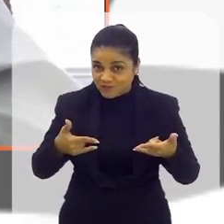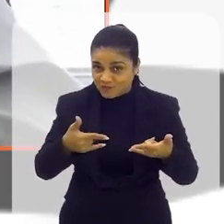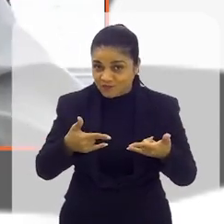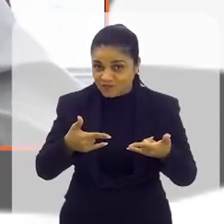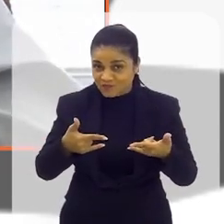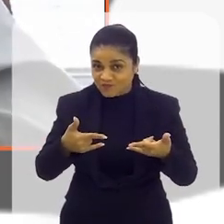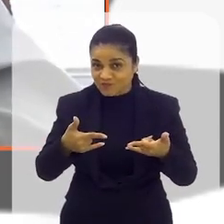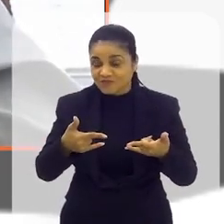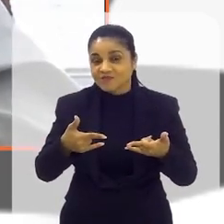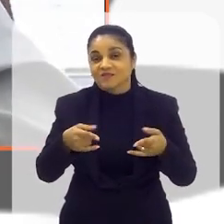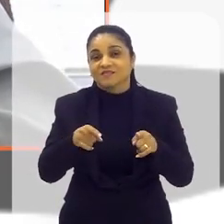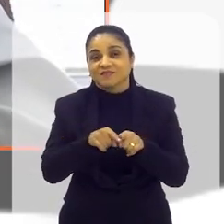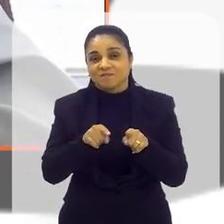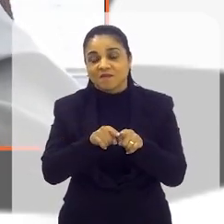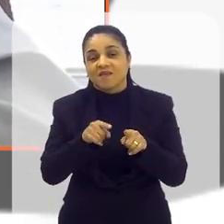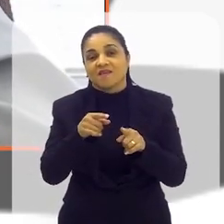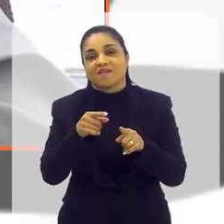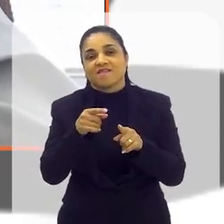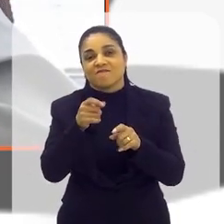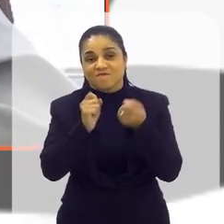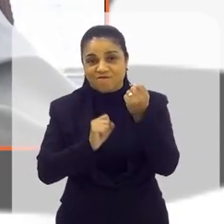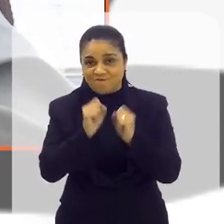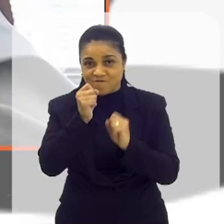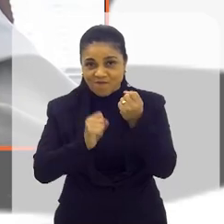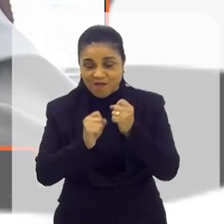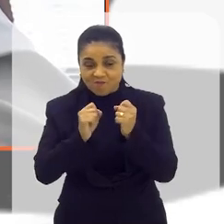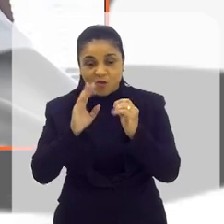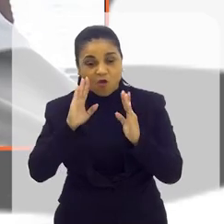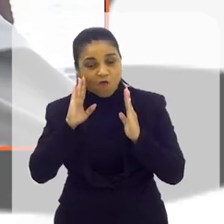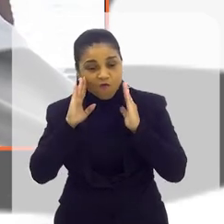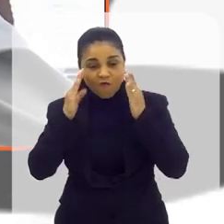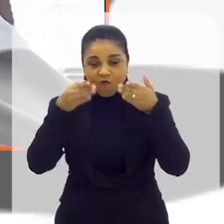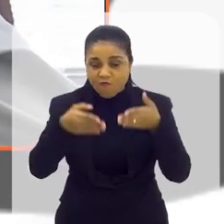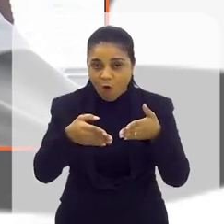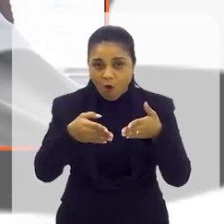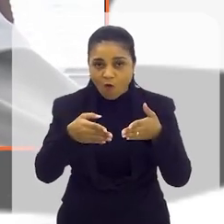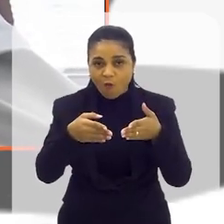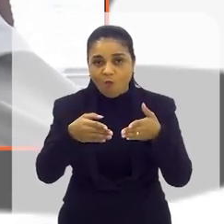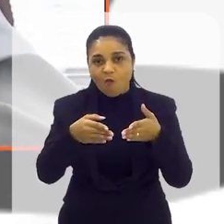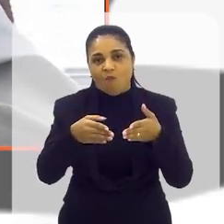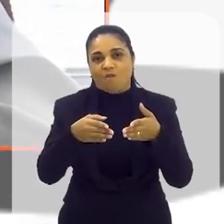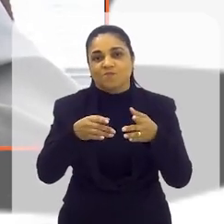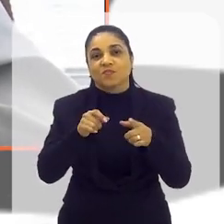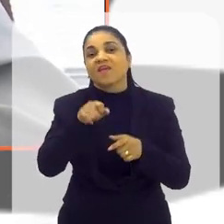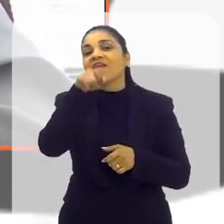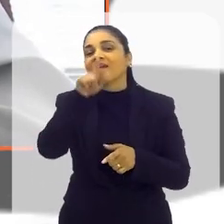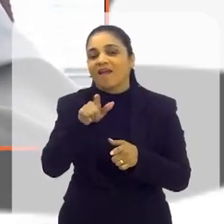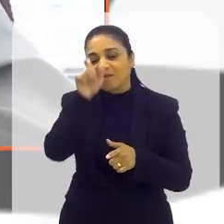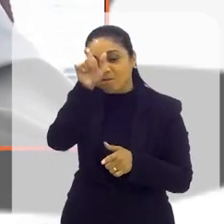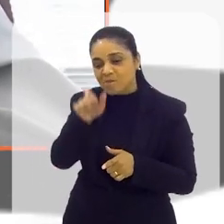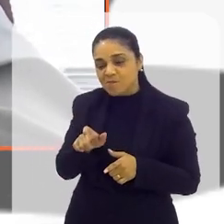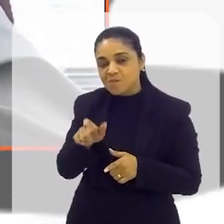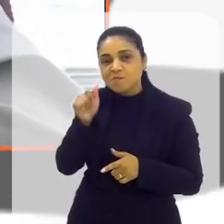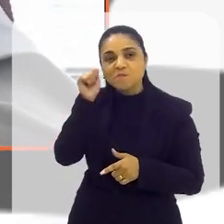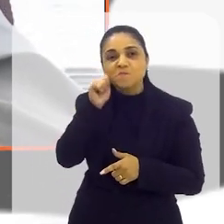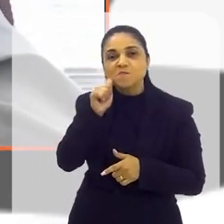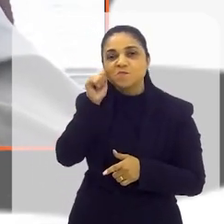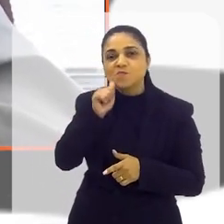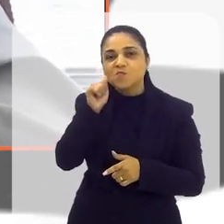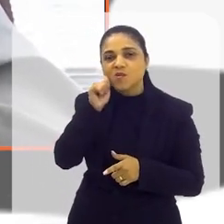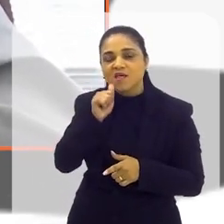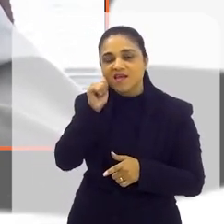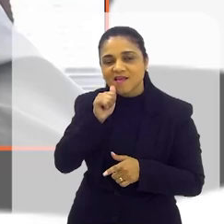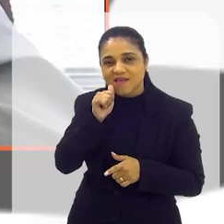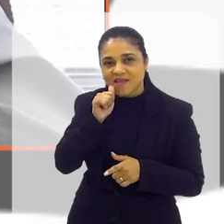absorvente feminino, e também mudamos o foco. Deixou de ser adolescente em